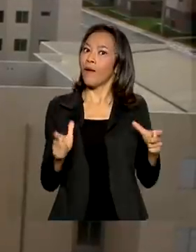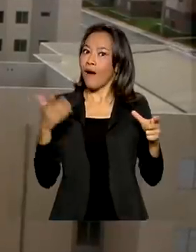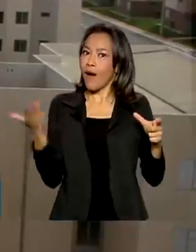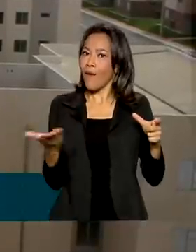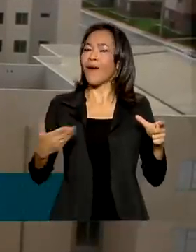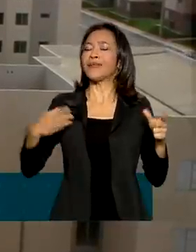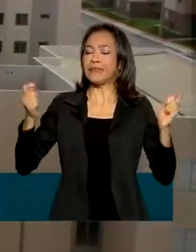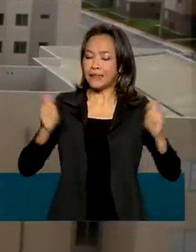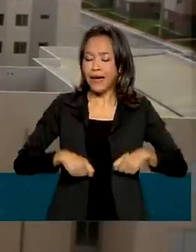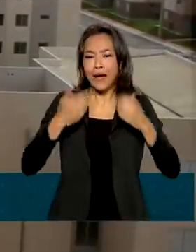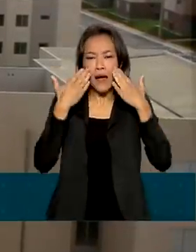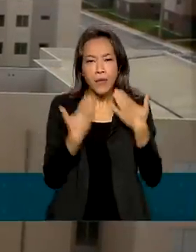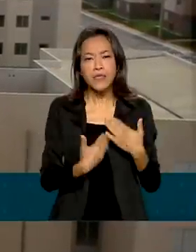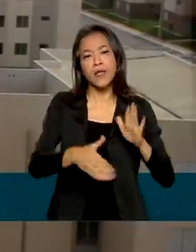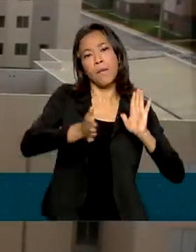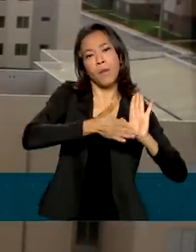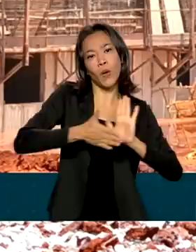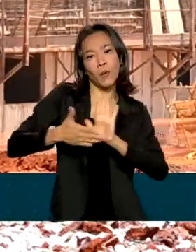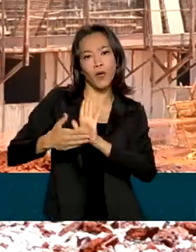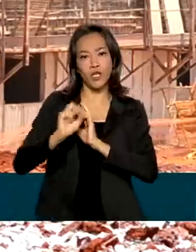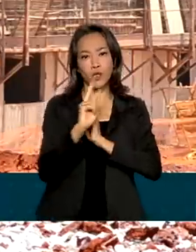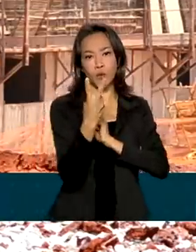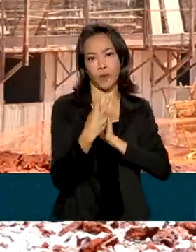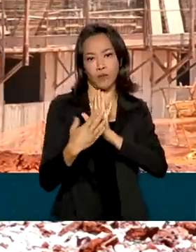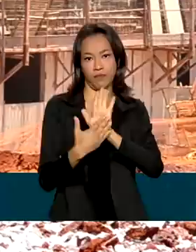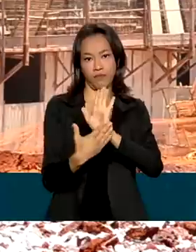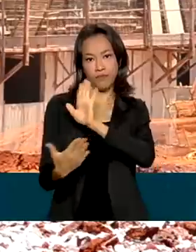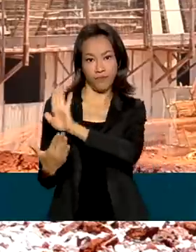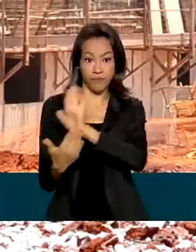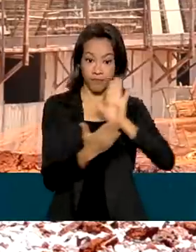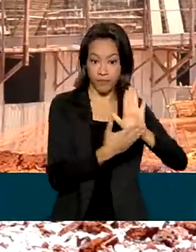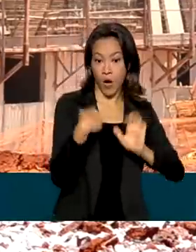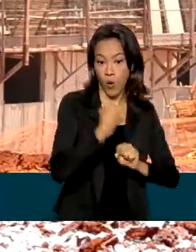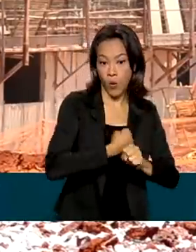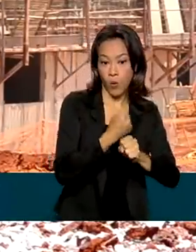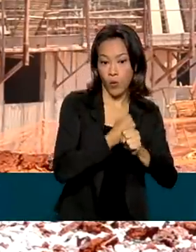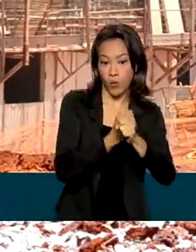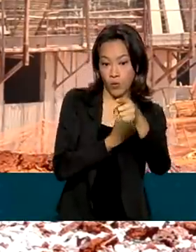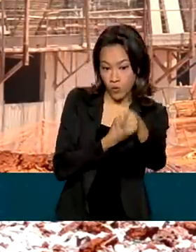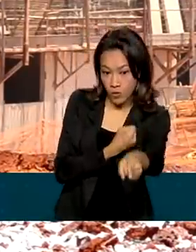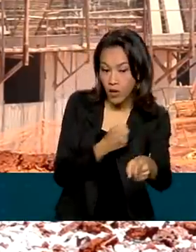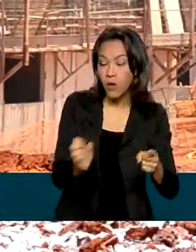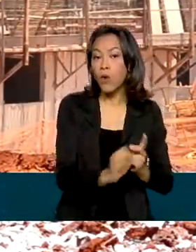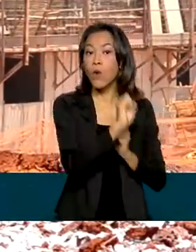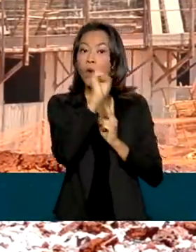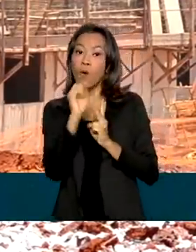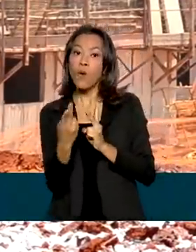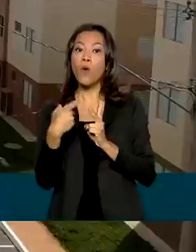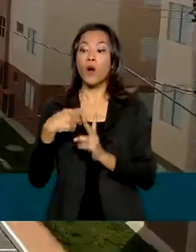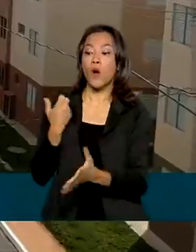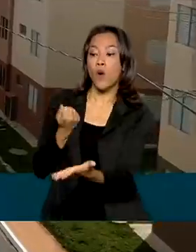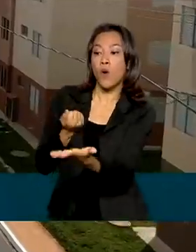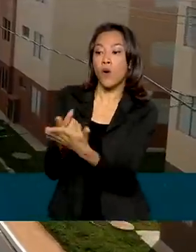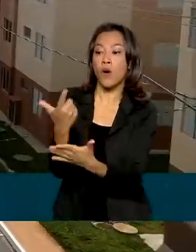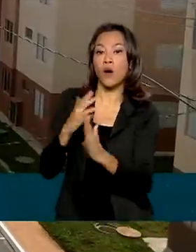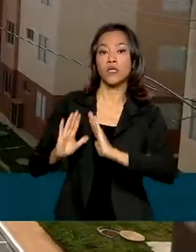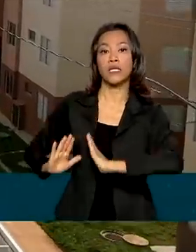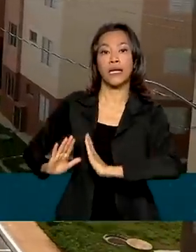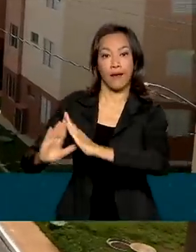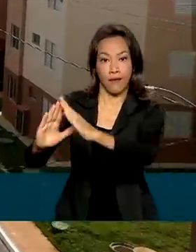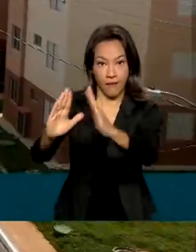apresentadas propostas em duas frentes. Construção ou aquisição de conjuntos habitacionais e